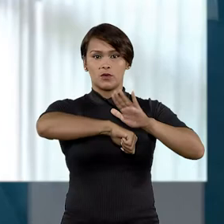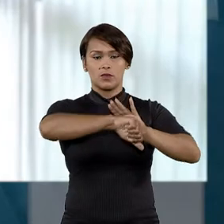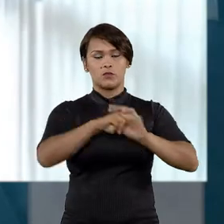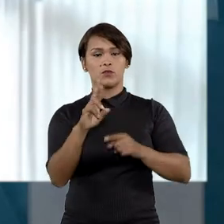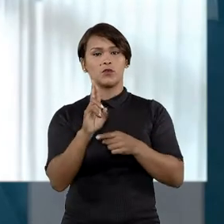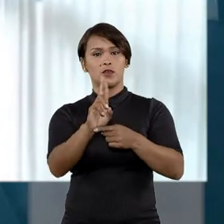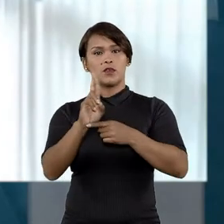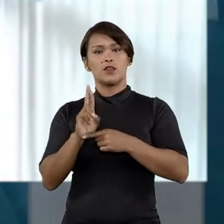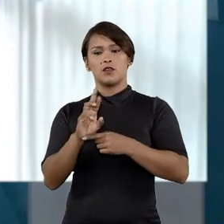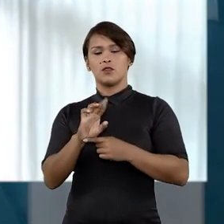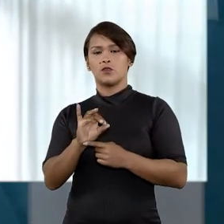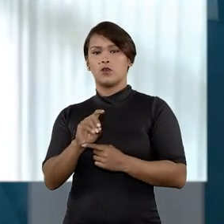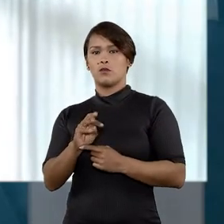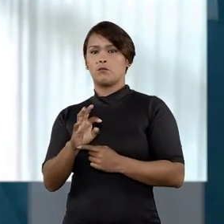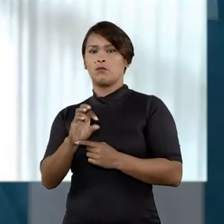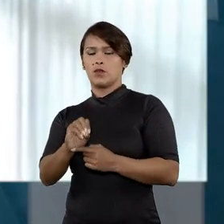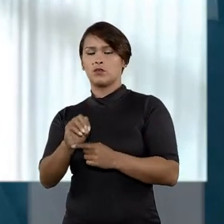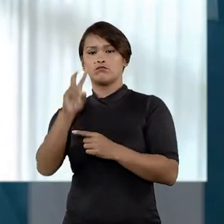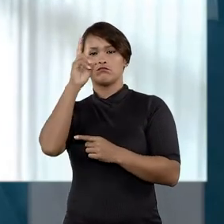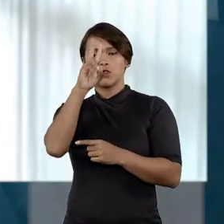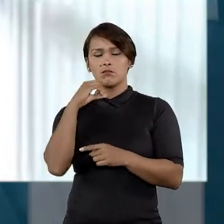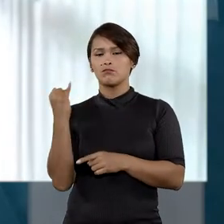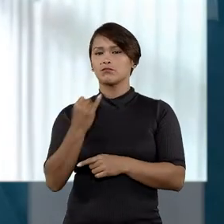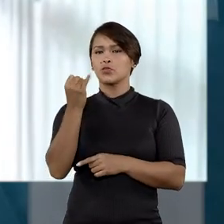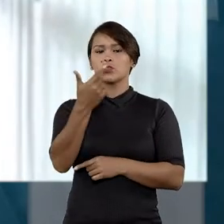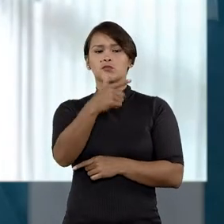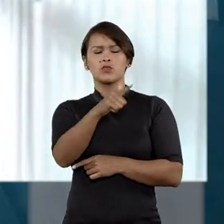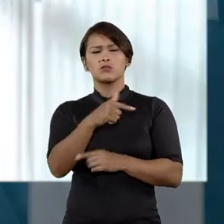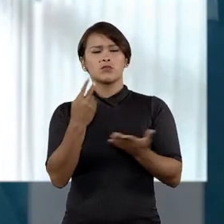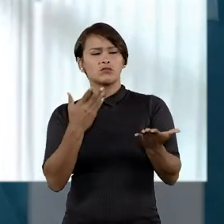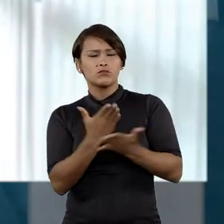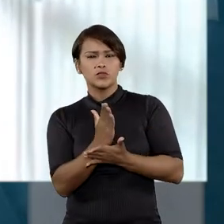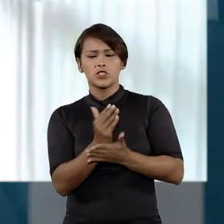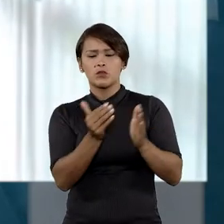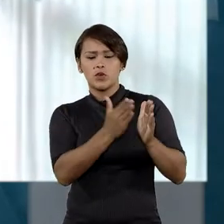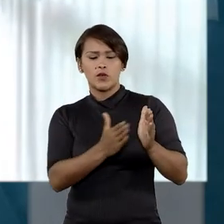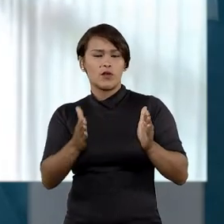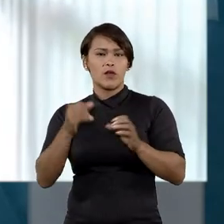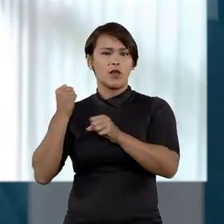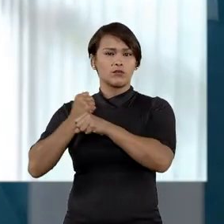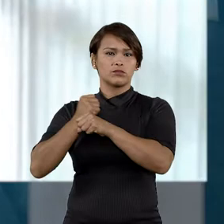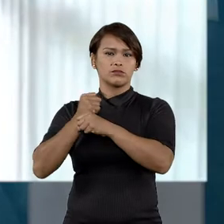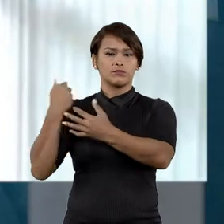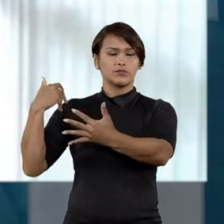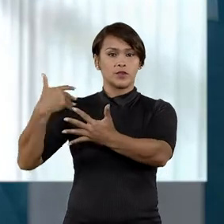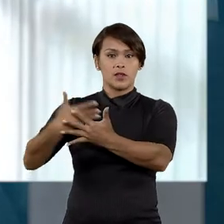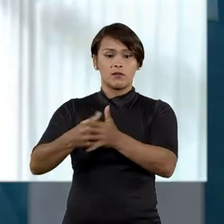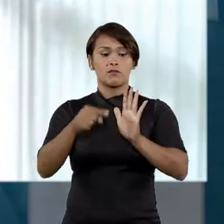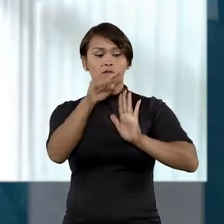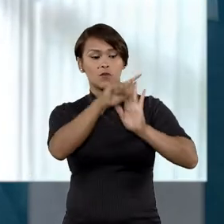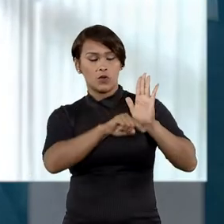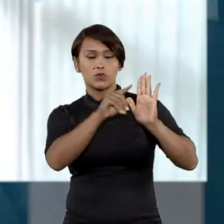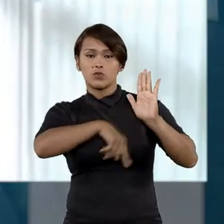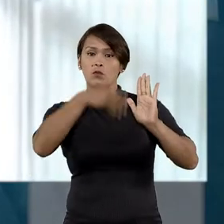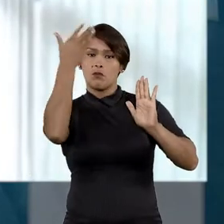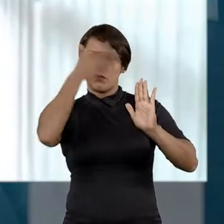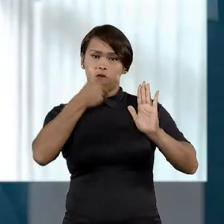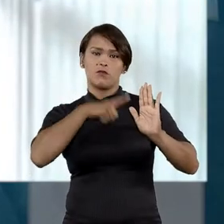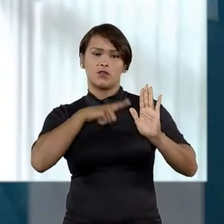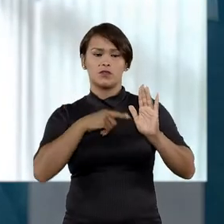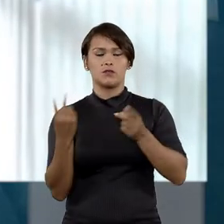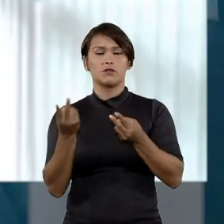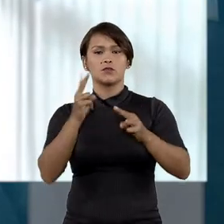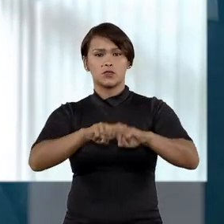O relator, ministro Ribeiro Dantas, ressaltou que não é importante se o fato ocorreu há muito tempo, mas se houve a demonstração de que os